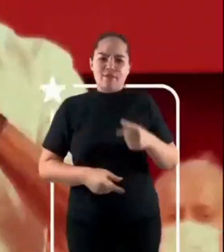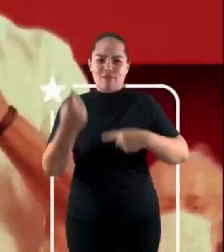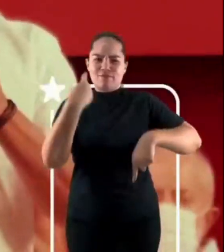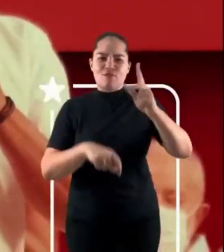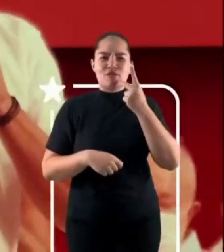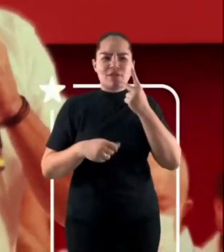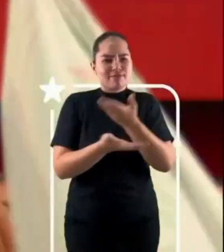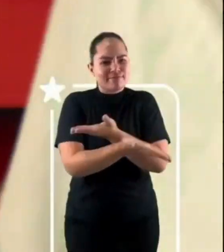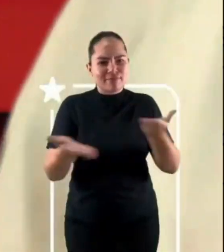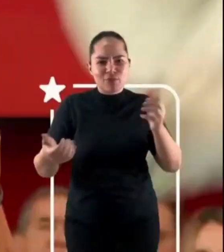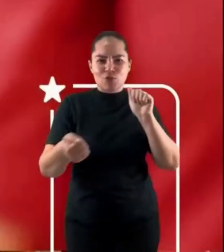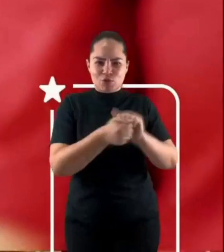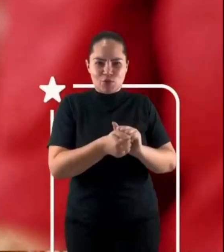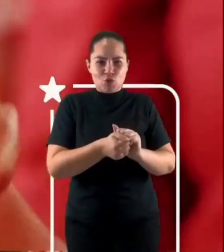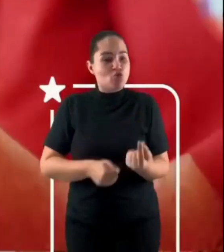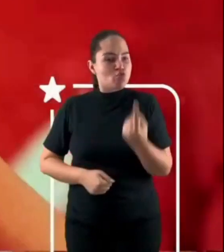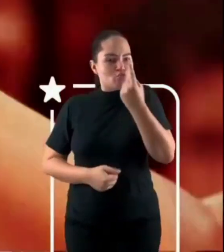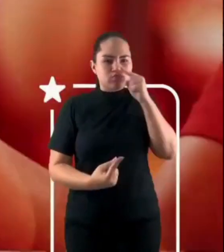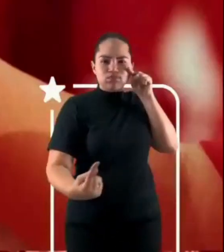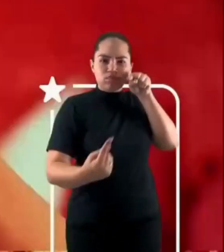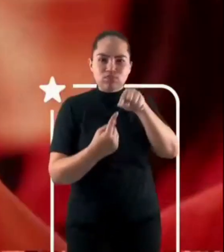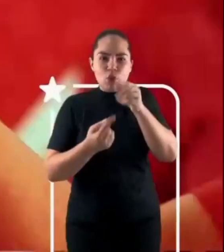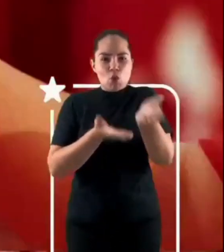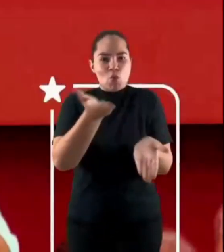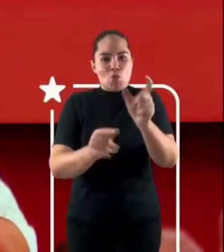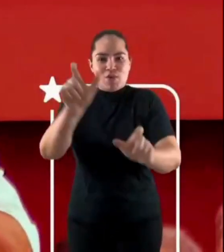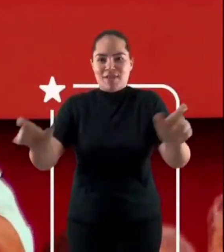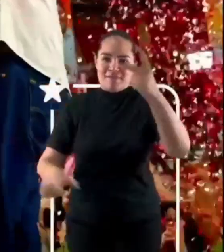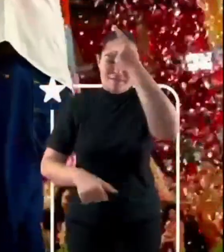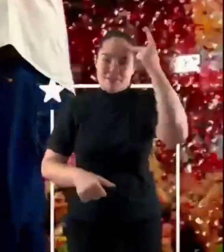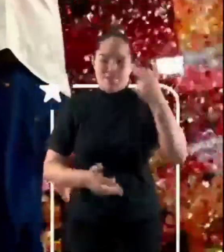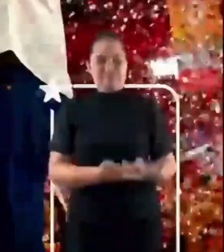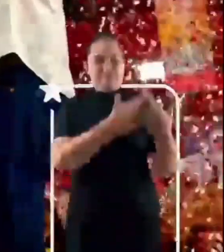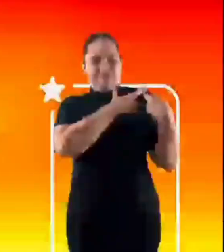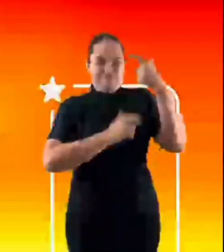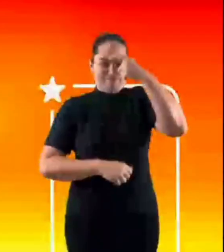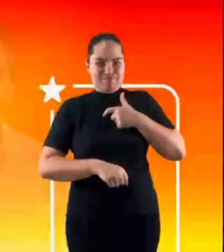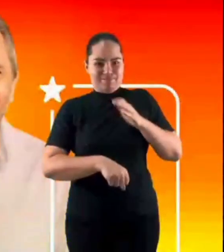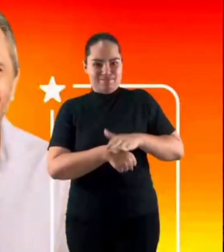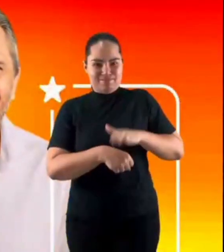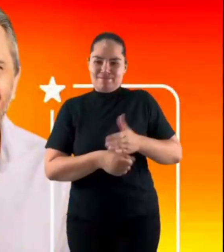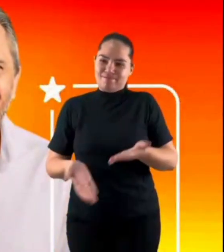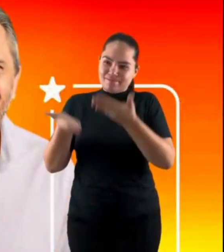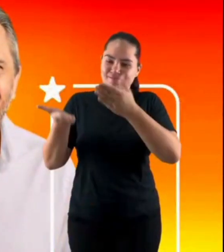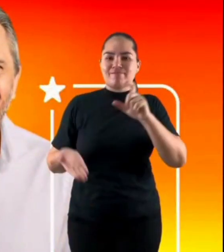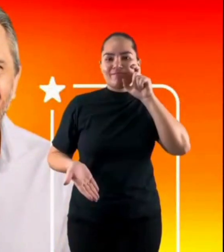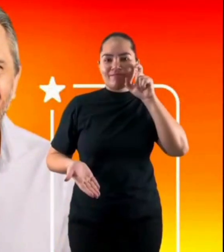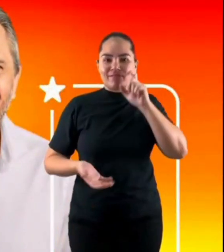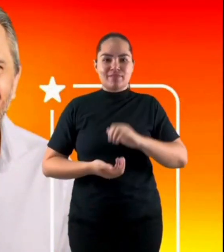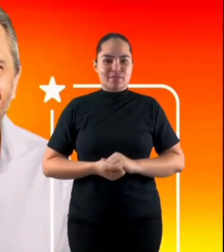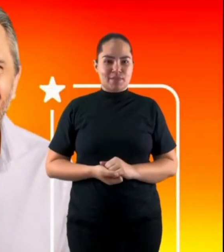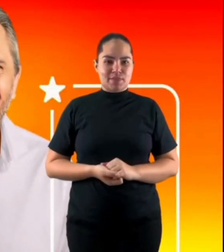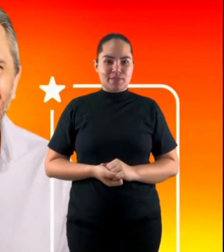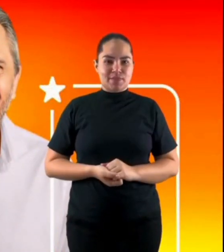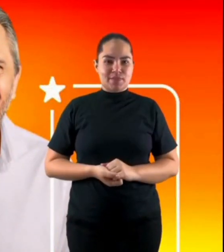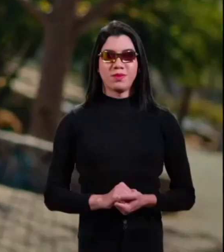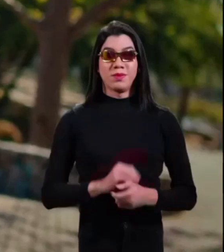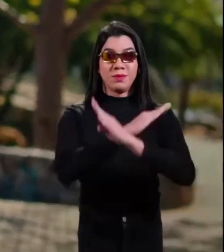Juntos com o povo de Fortaleza. Por um único projeto. Cuidar das pessoas.